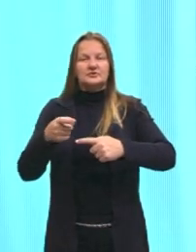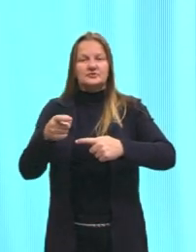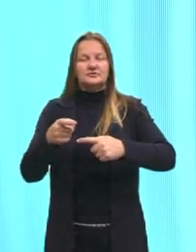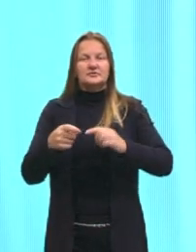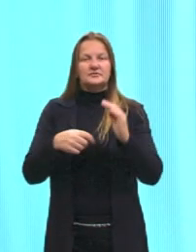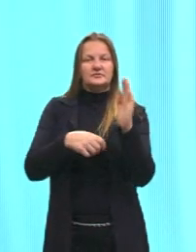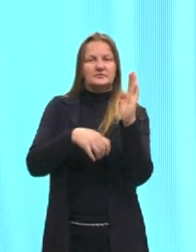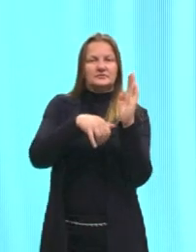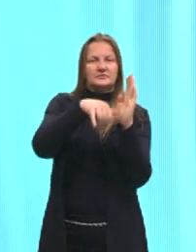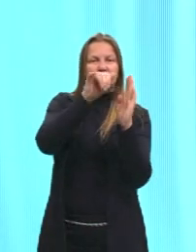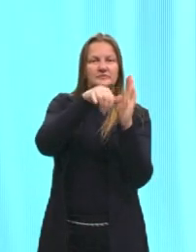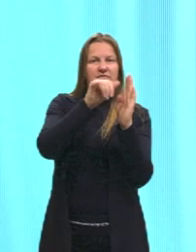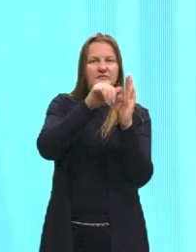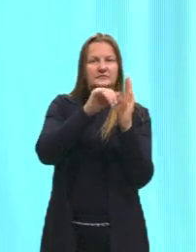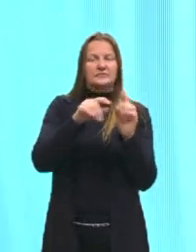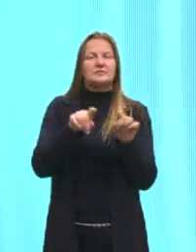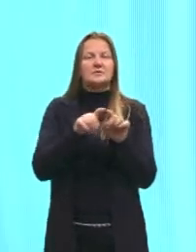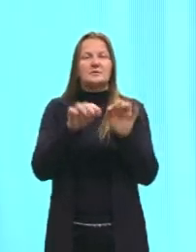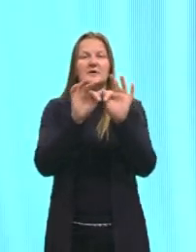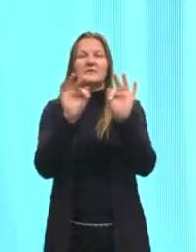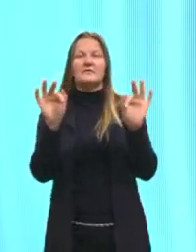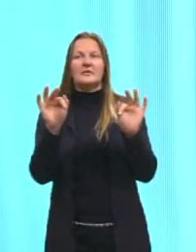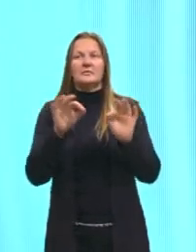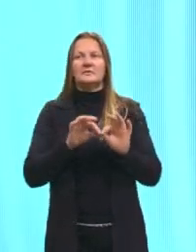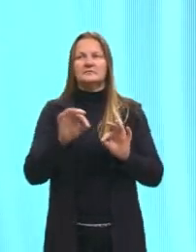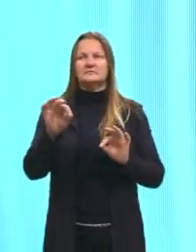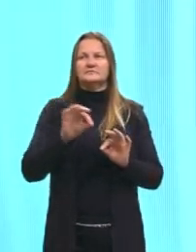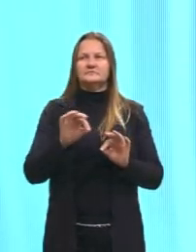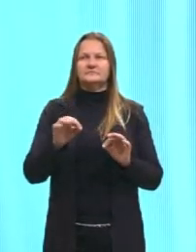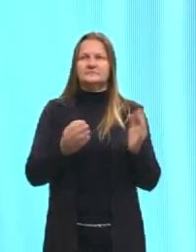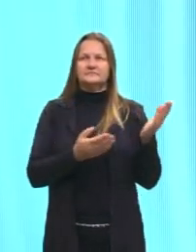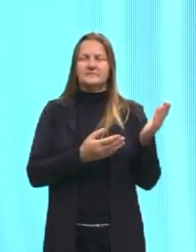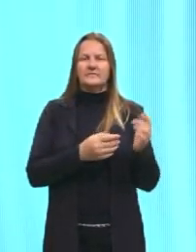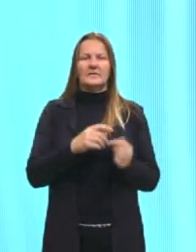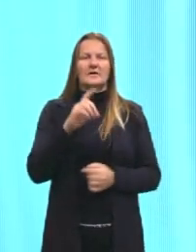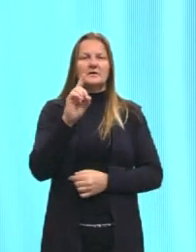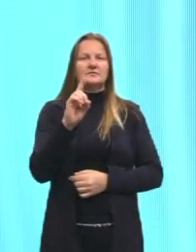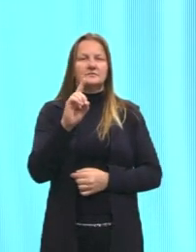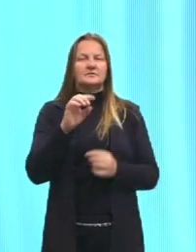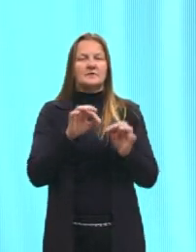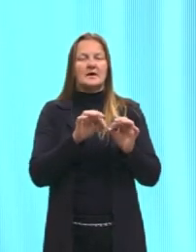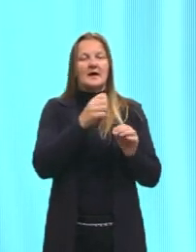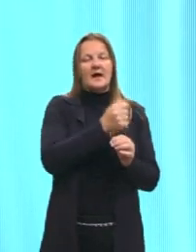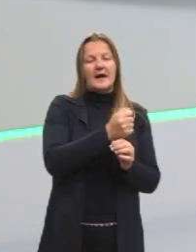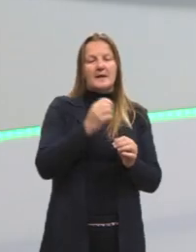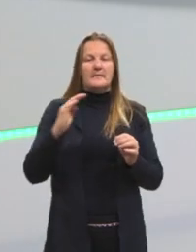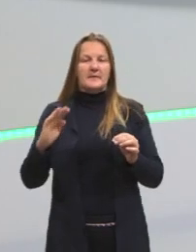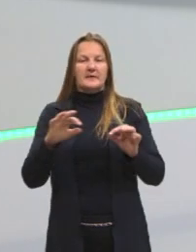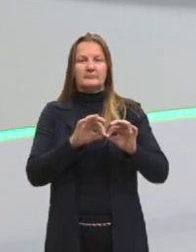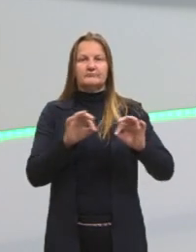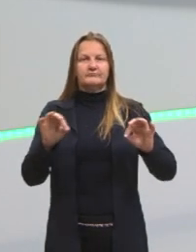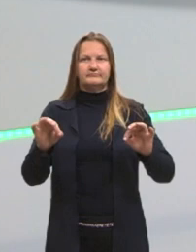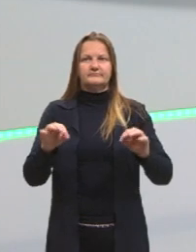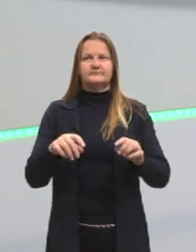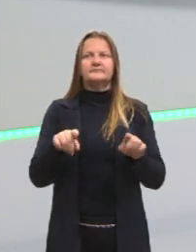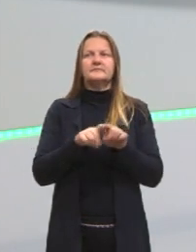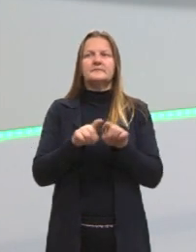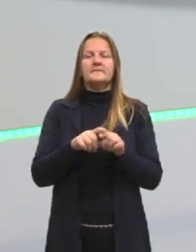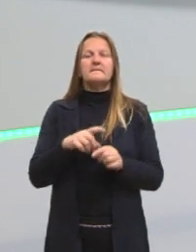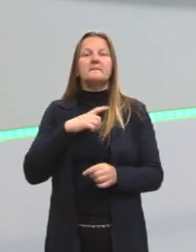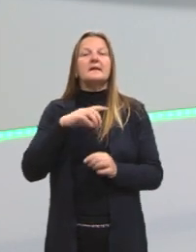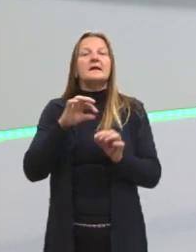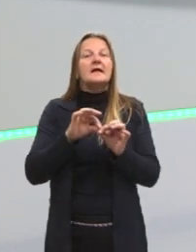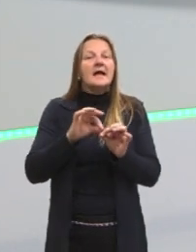e a fórmulazinha da distância, né? Distância entre os pontos A e B. Aí, nós vimos as